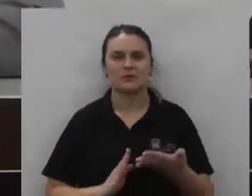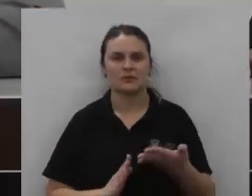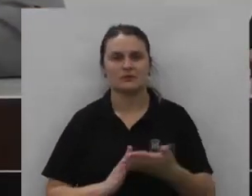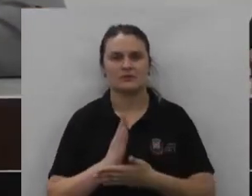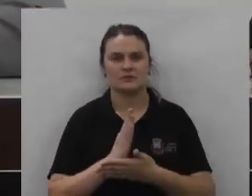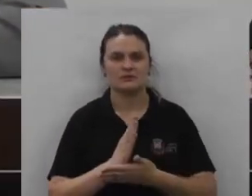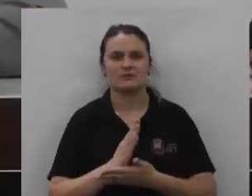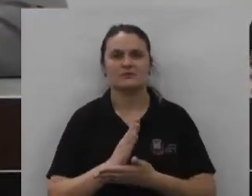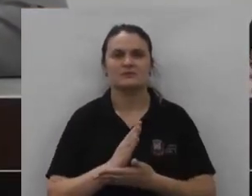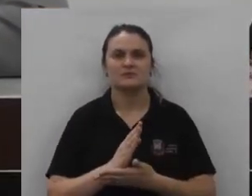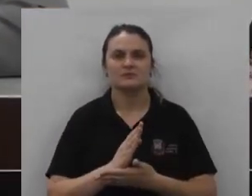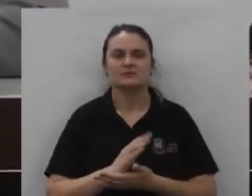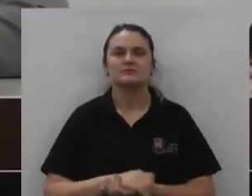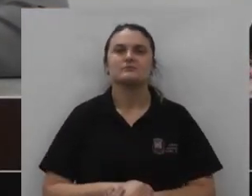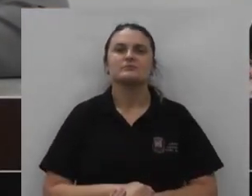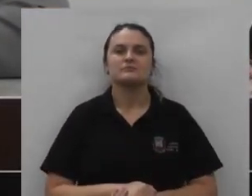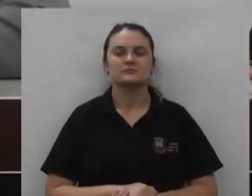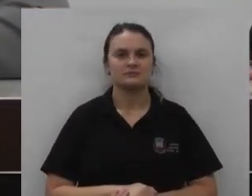aprovado então